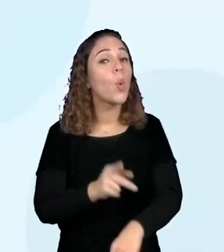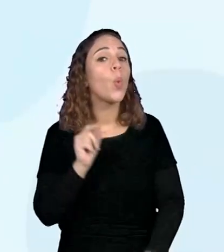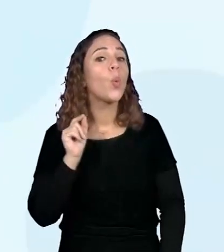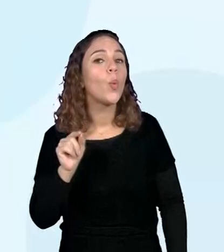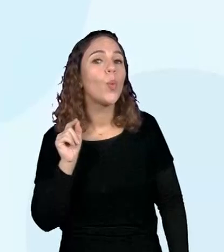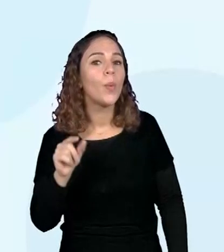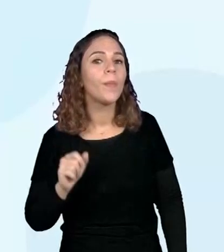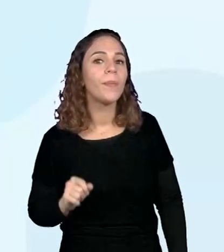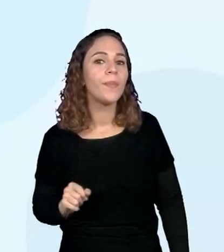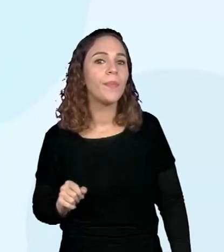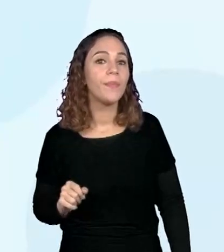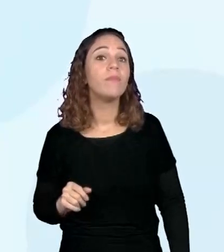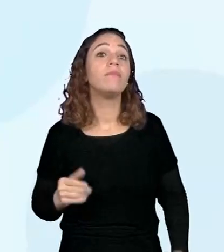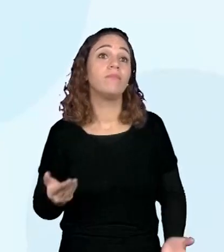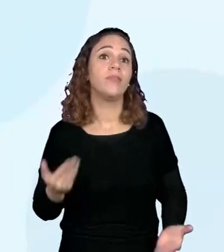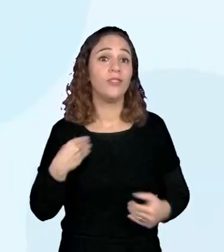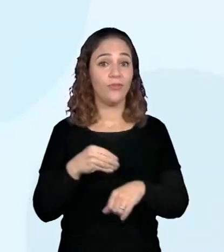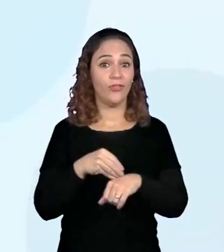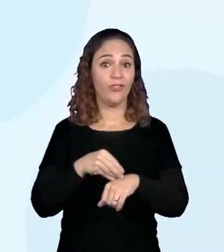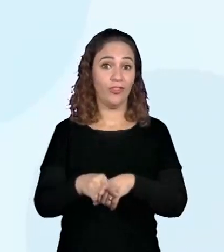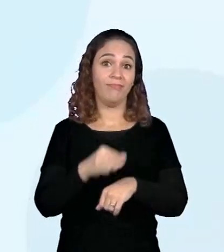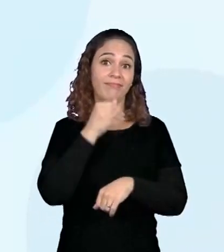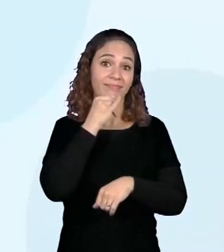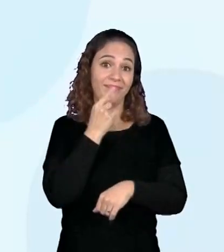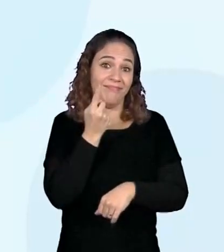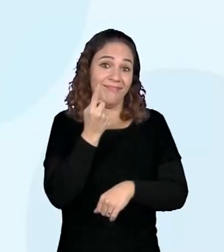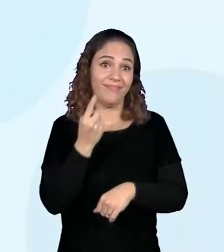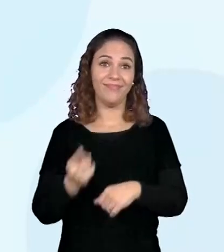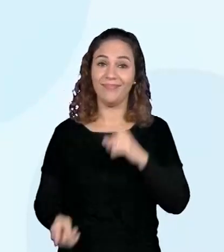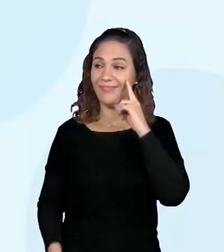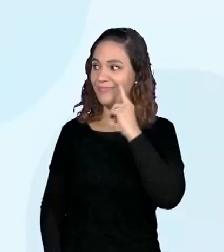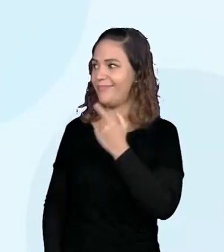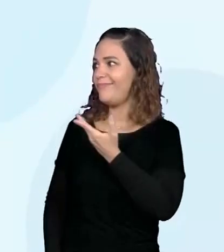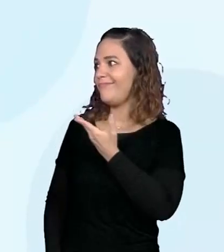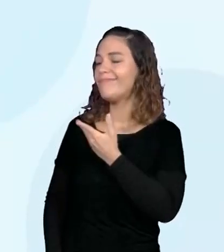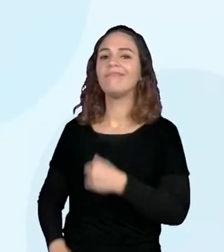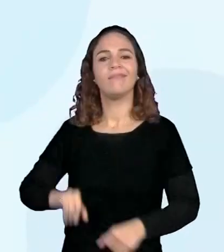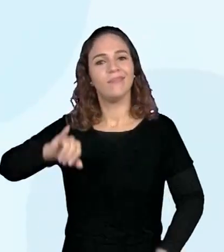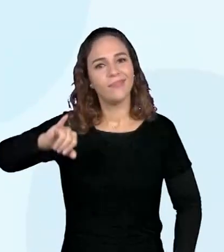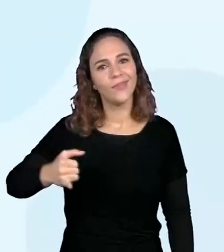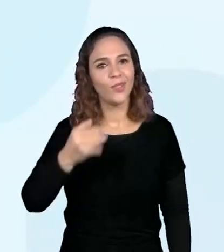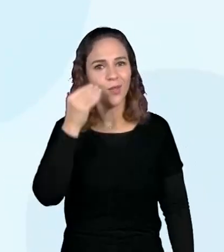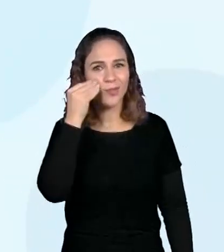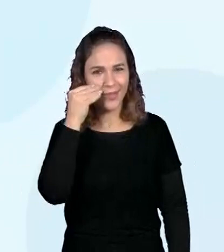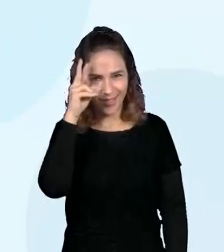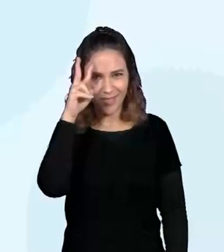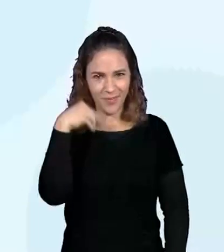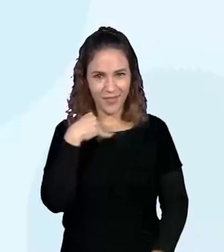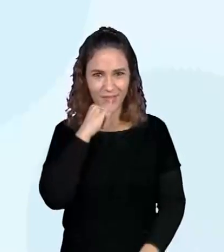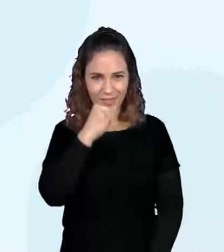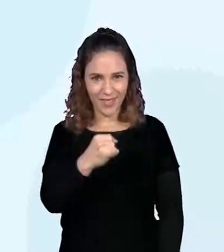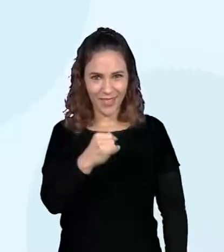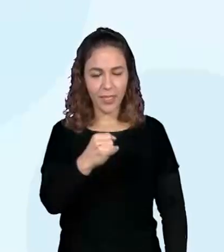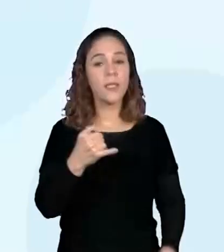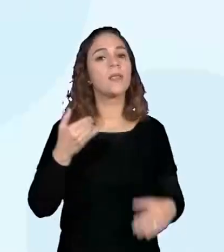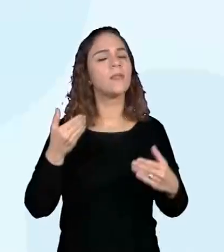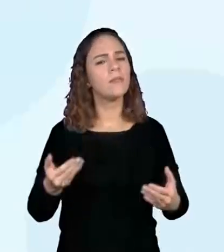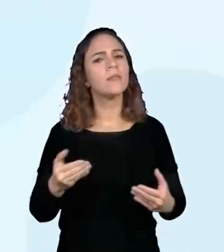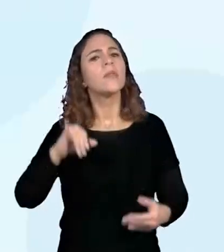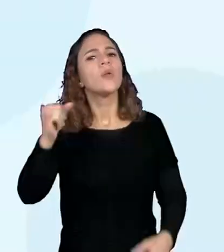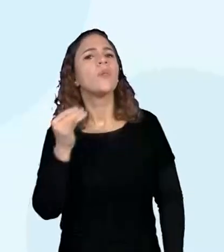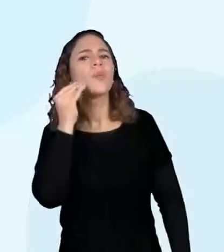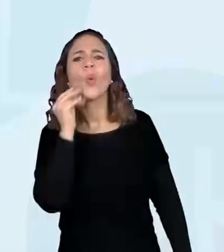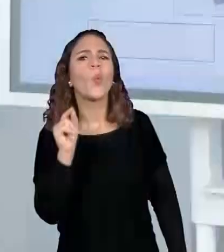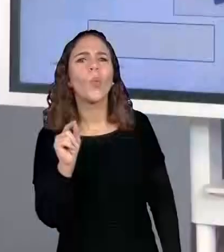Então, a gente vai deixar já uma dica para vocês. A primeira coisa foi oportunidade. Lembra aí que a gente falou no início? E oportunidade do